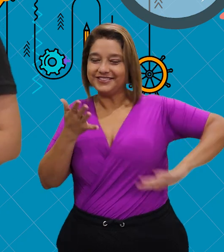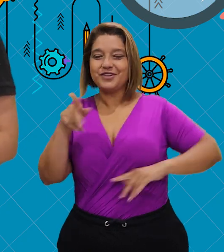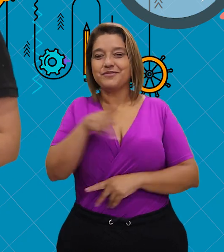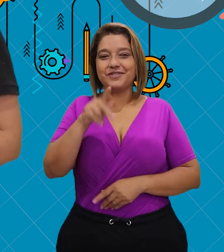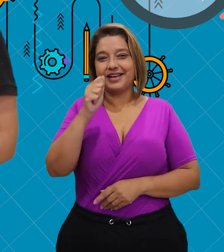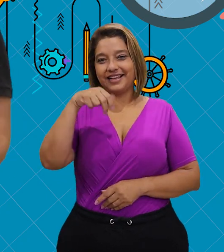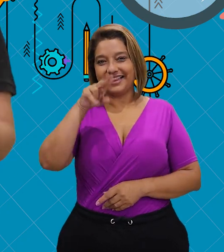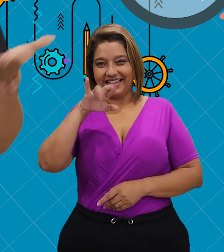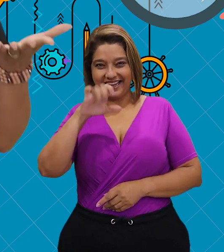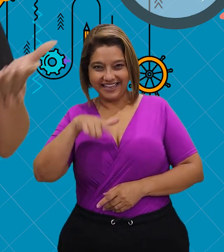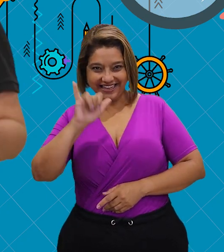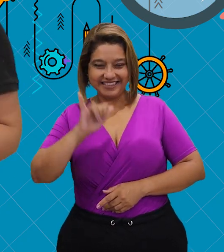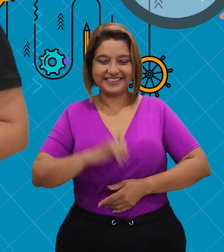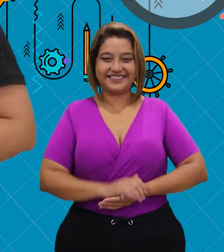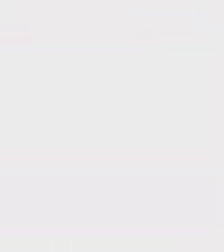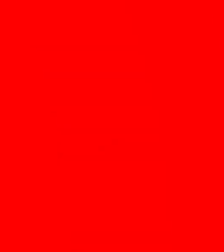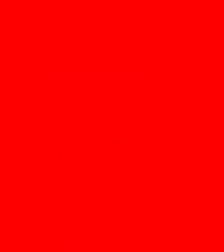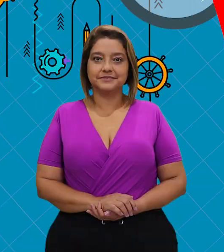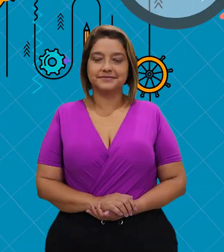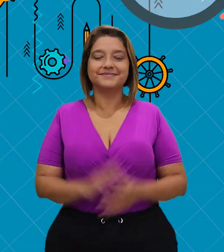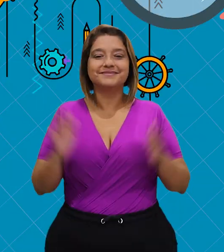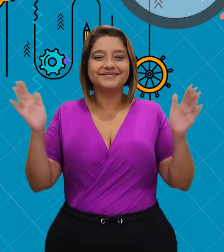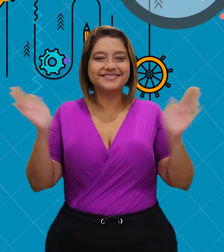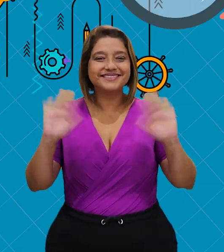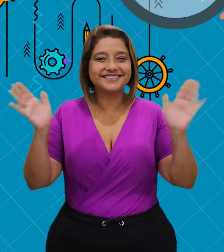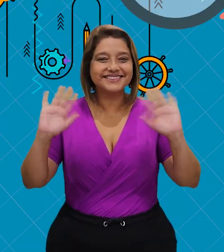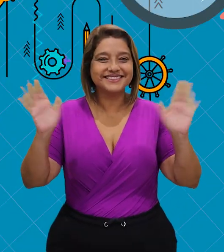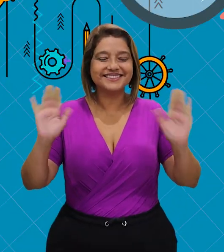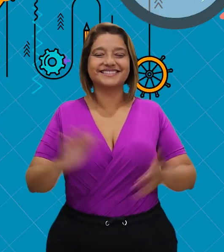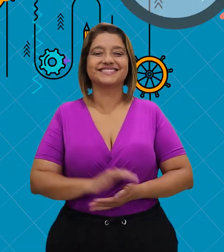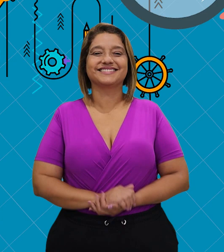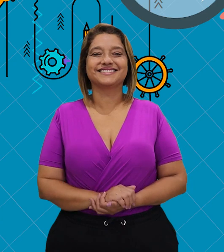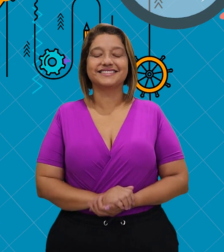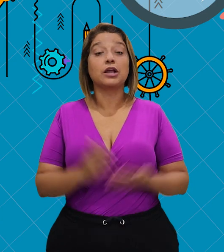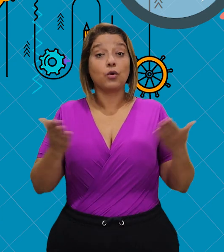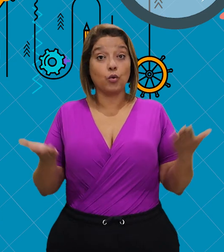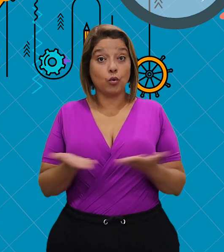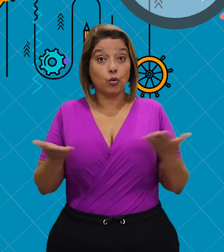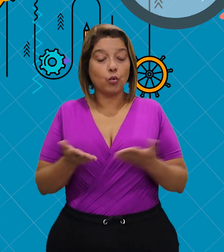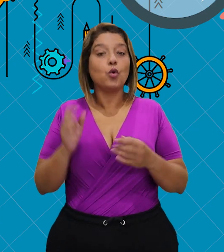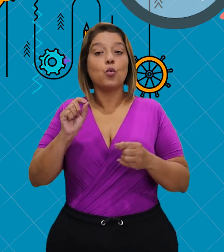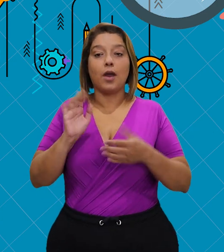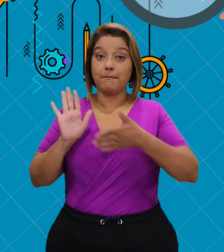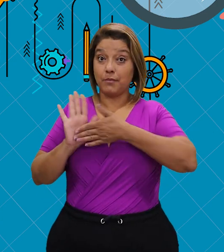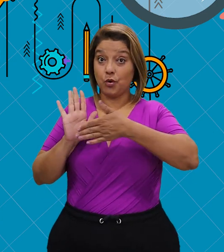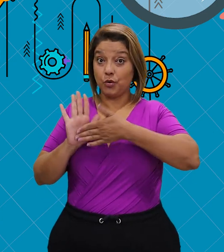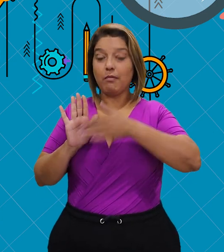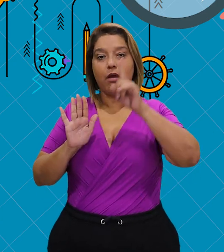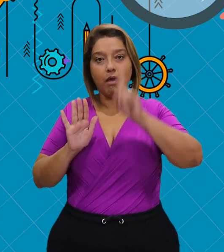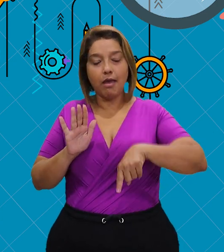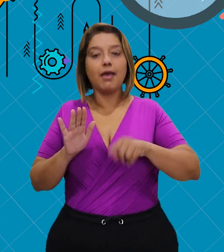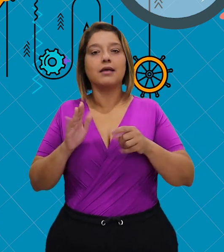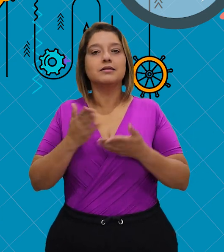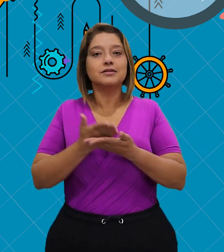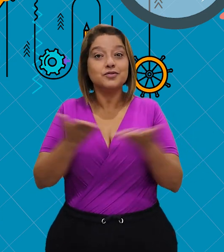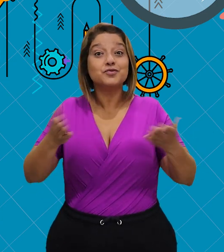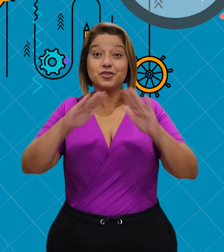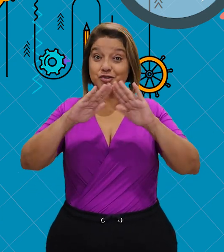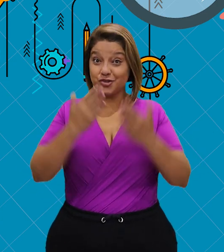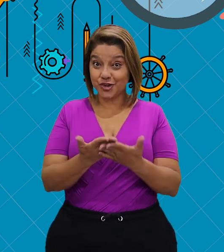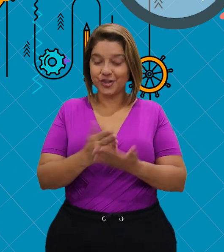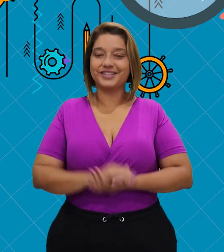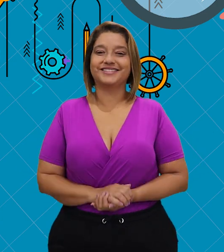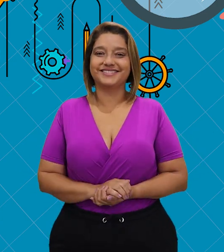proposta de atividade com a professora Andriele. Olá, Hoje, a nossa proposta é para a sua